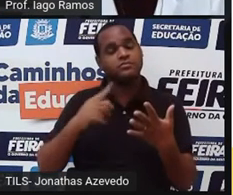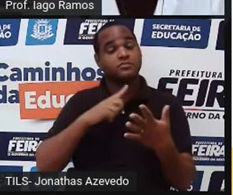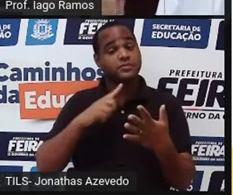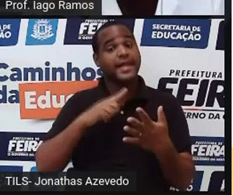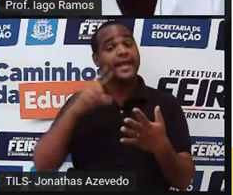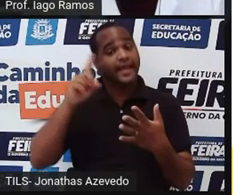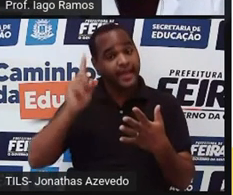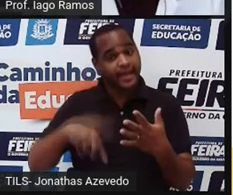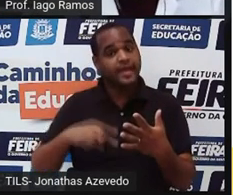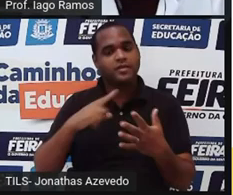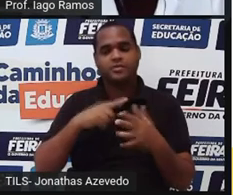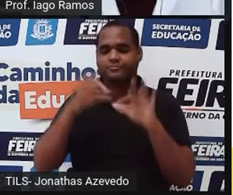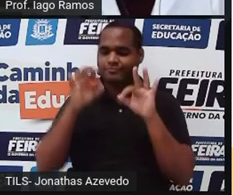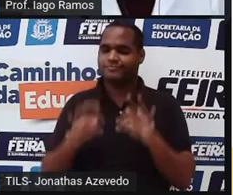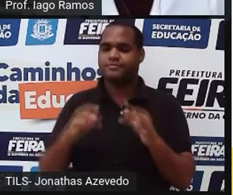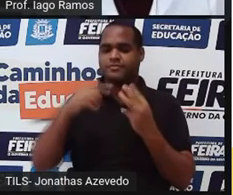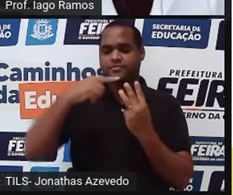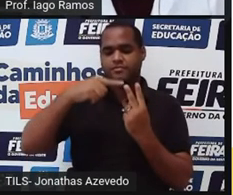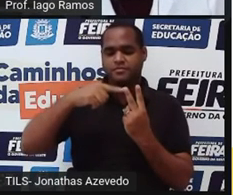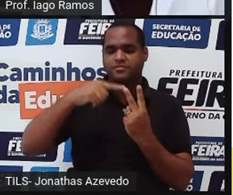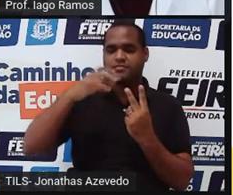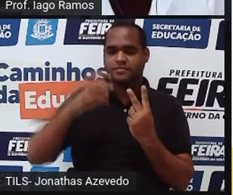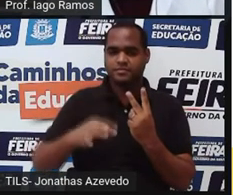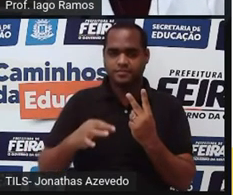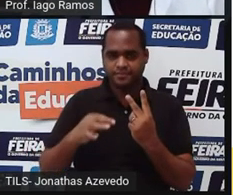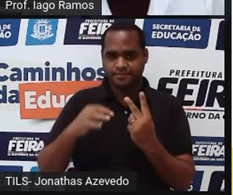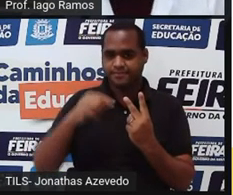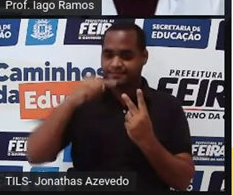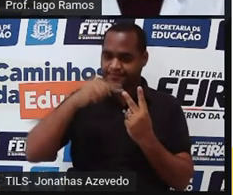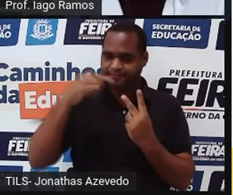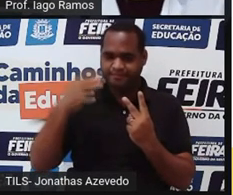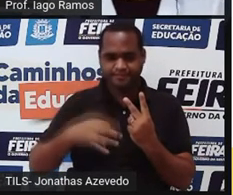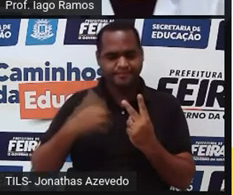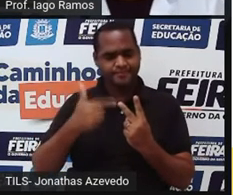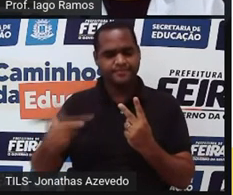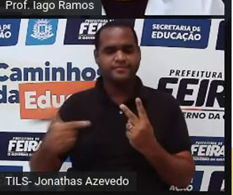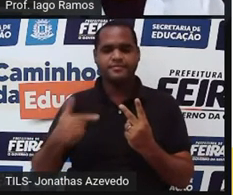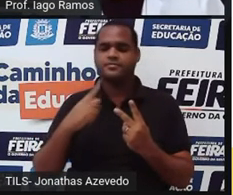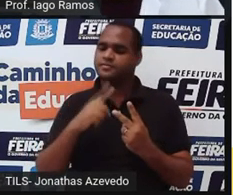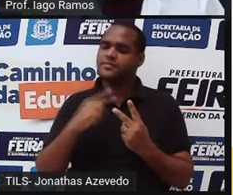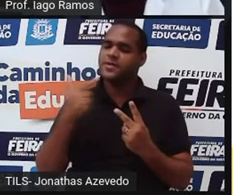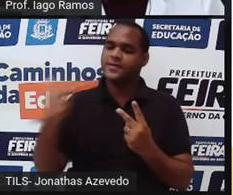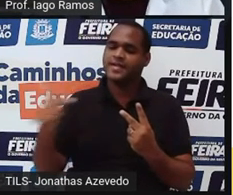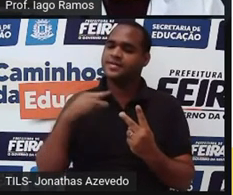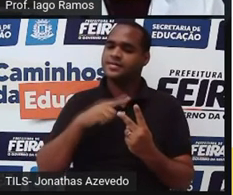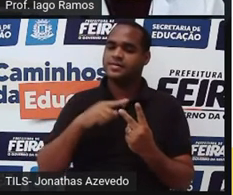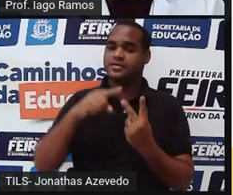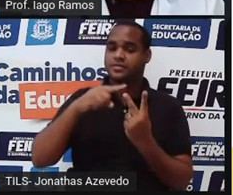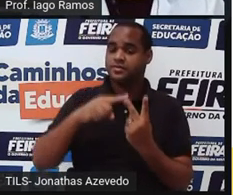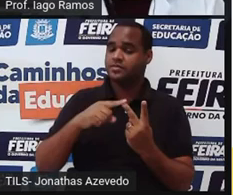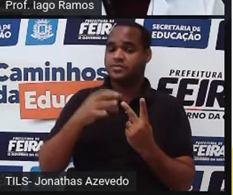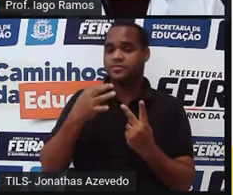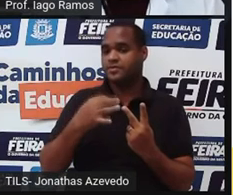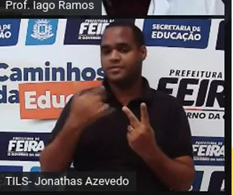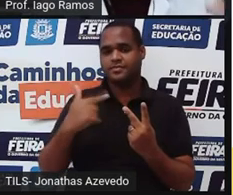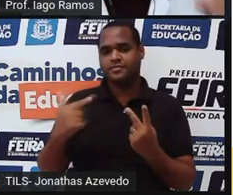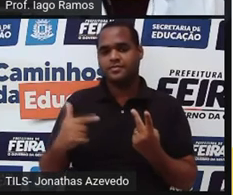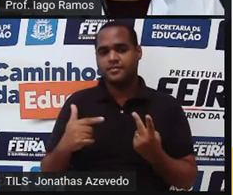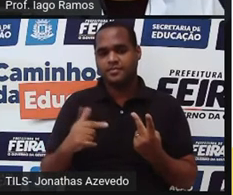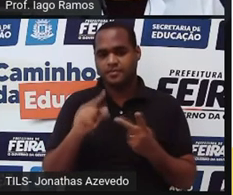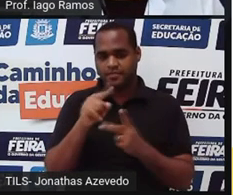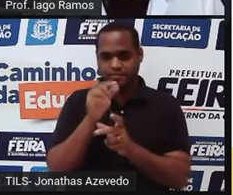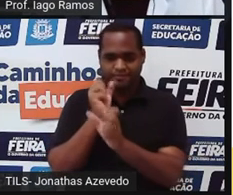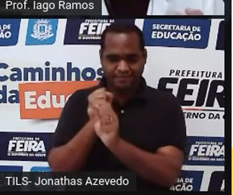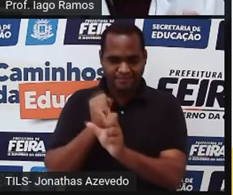uma raiz quadrada exata. Os não quadrados perfeitos são aqueles que não têm raízes quadradas exatas. Então, quando você